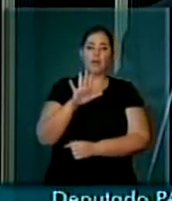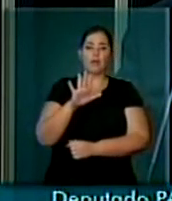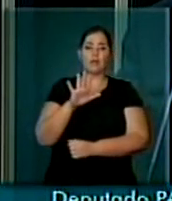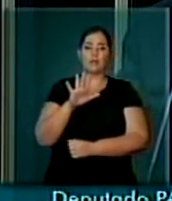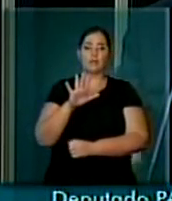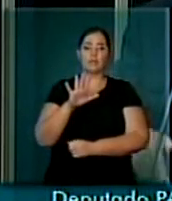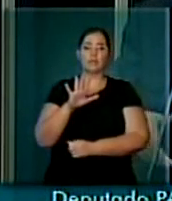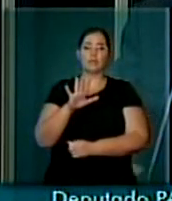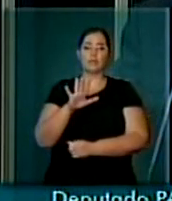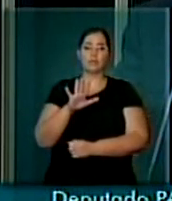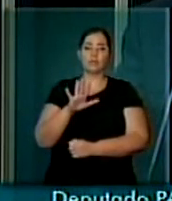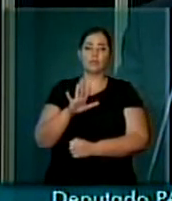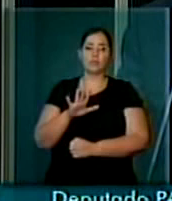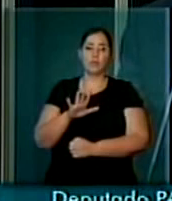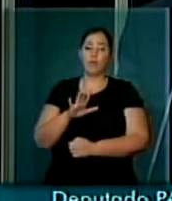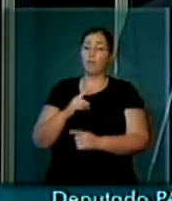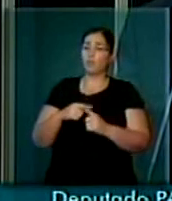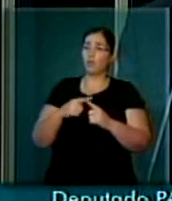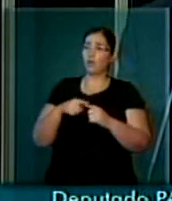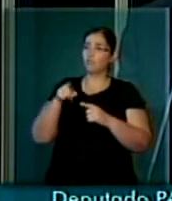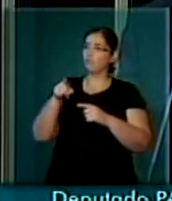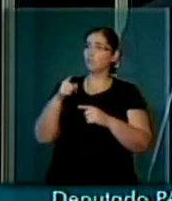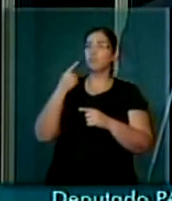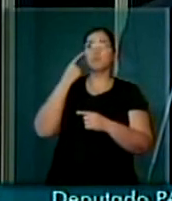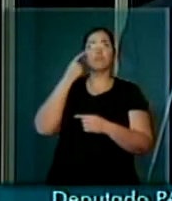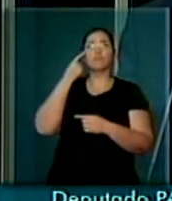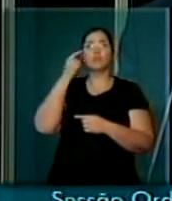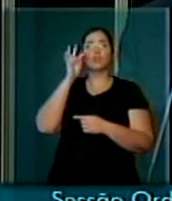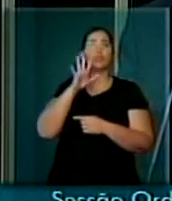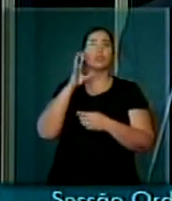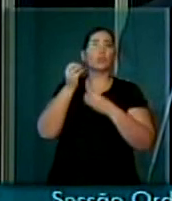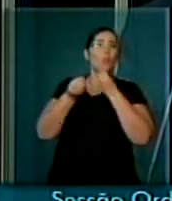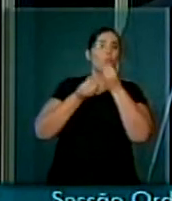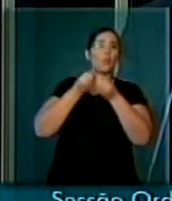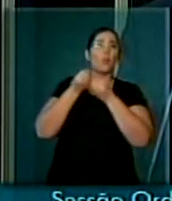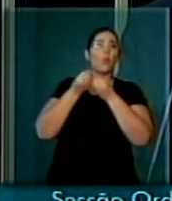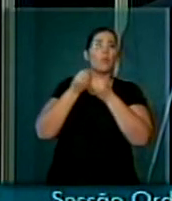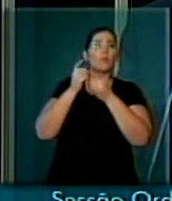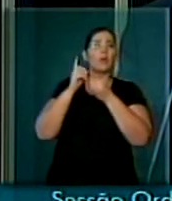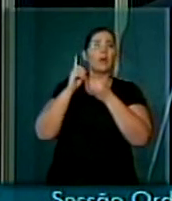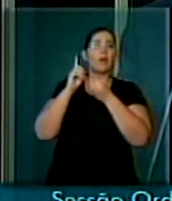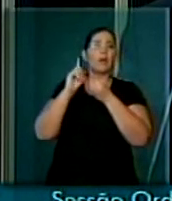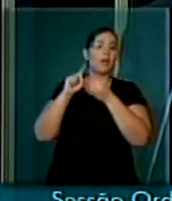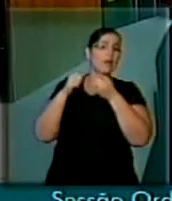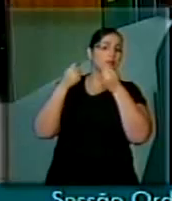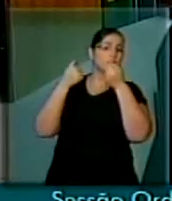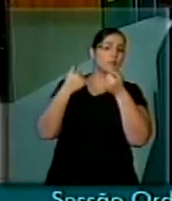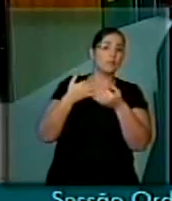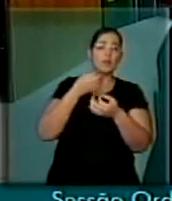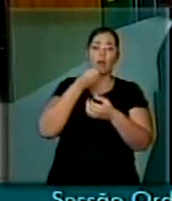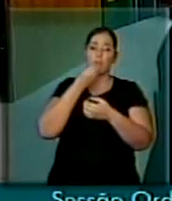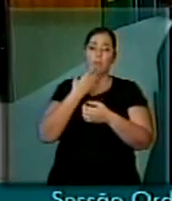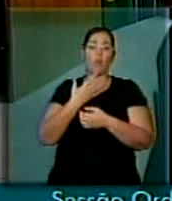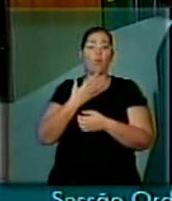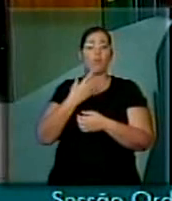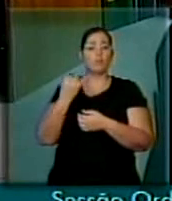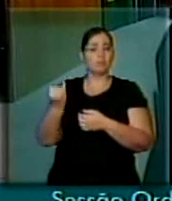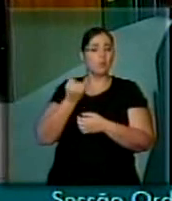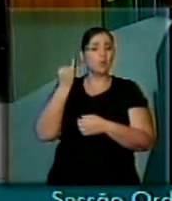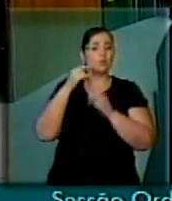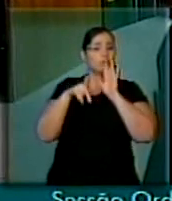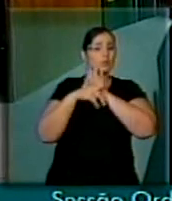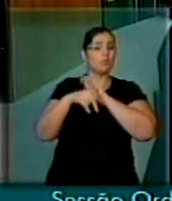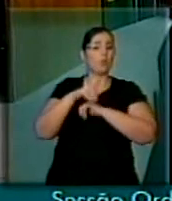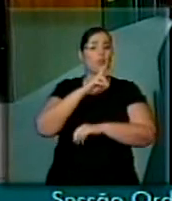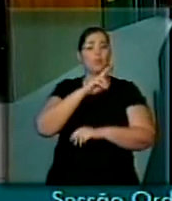de certa maneira, no contexto geral, foi muito indicativo para o Piauí, e, nesse sentido,